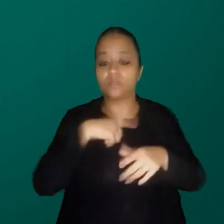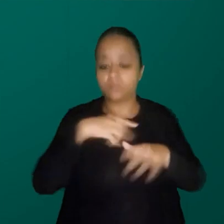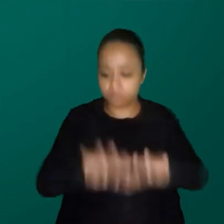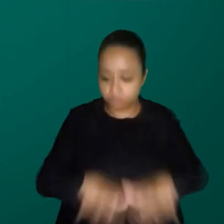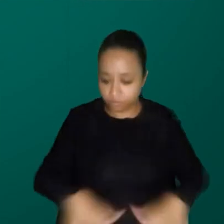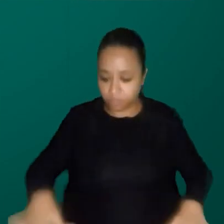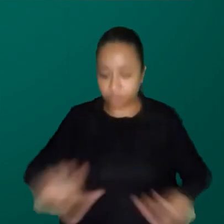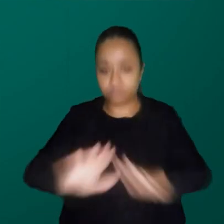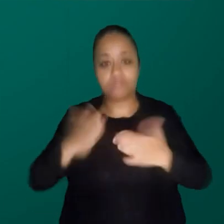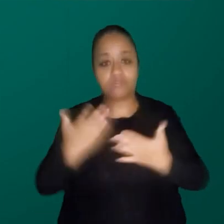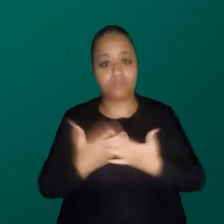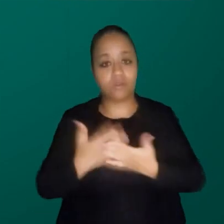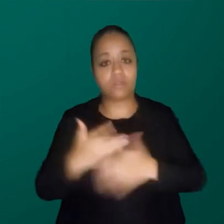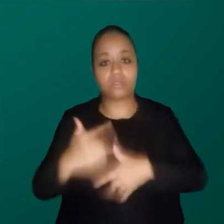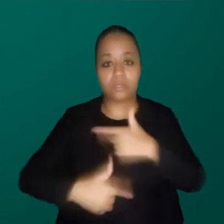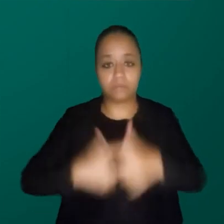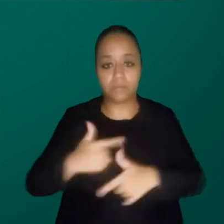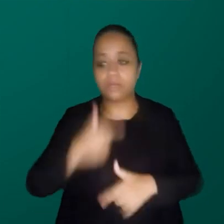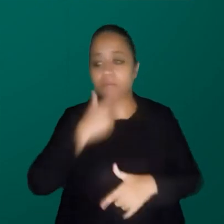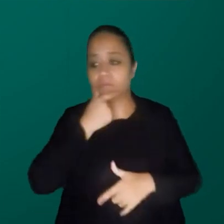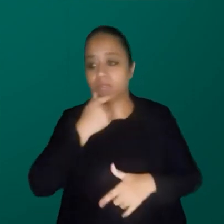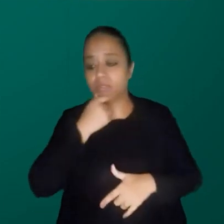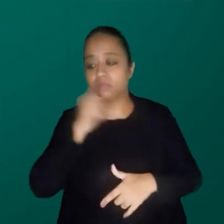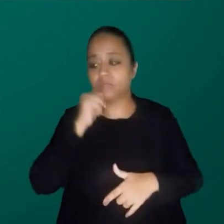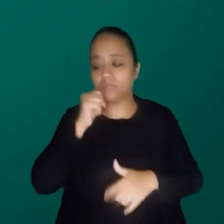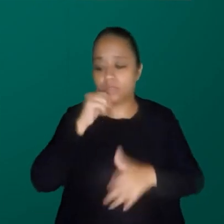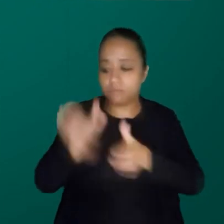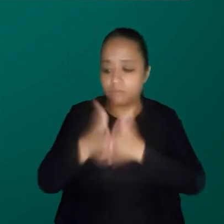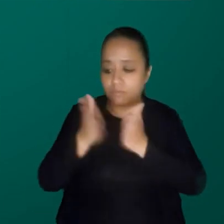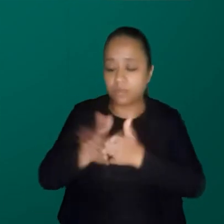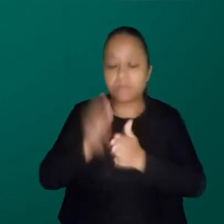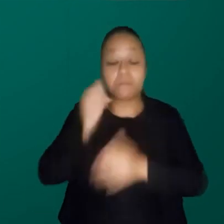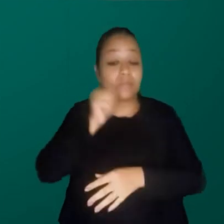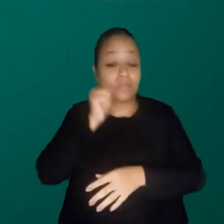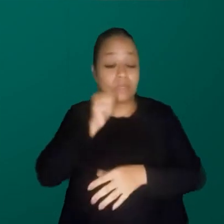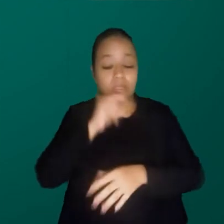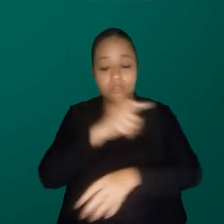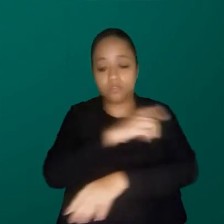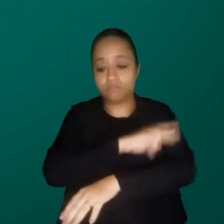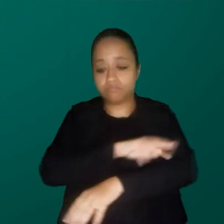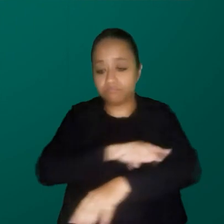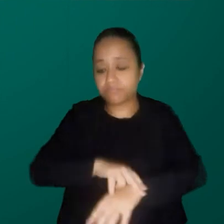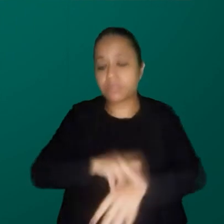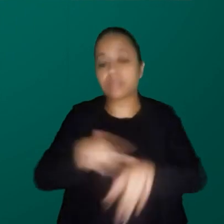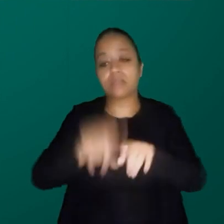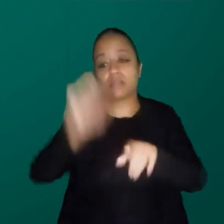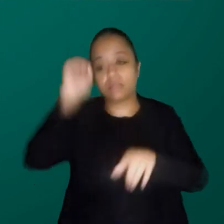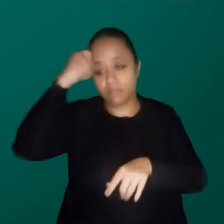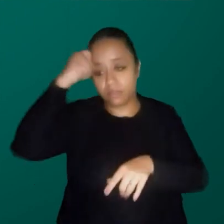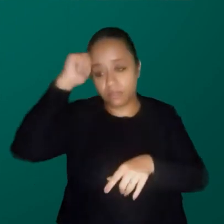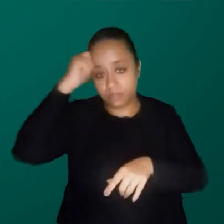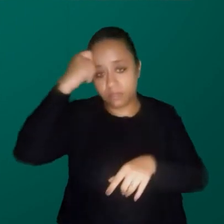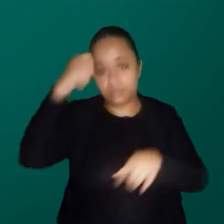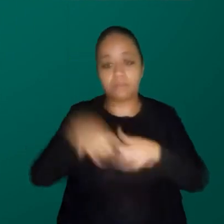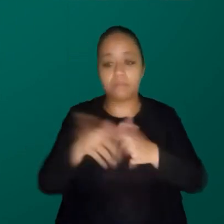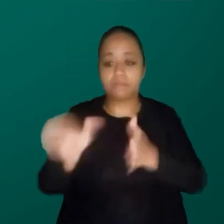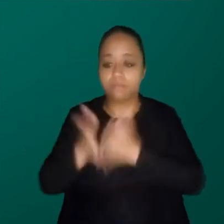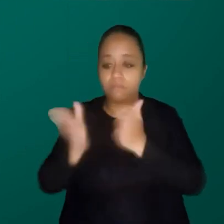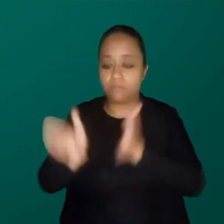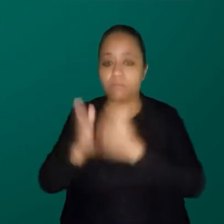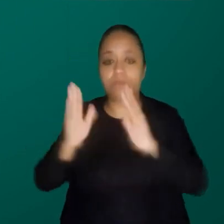escola, e a gente trabalha com meninas periféricas, negras, e assim, gente, da primeira